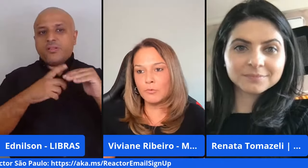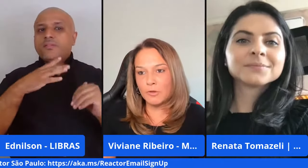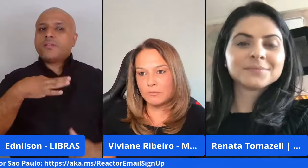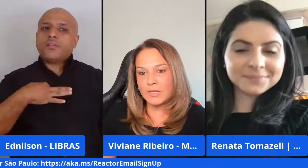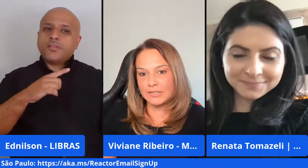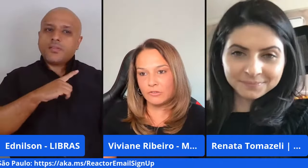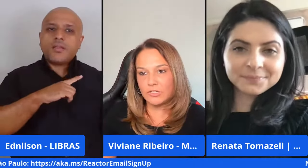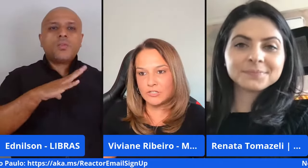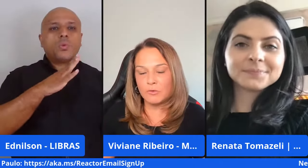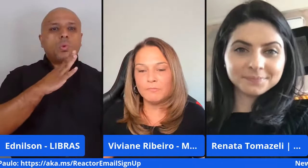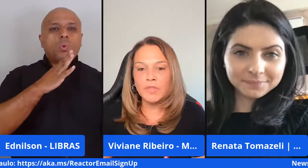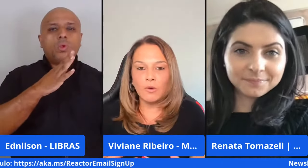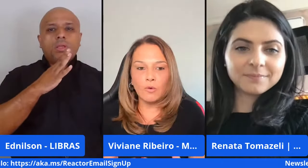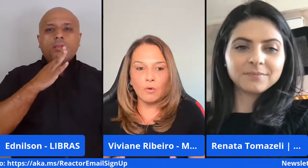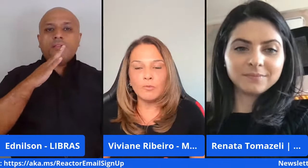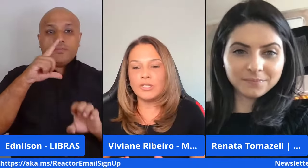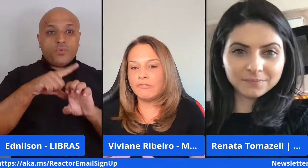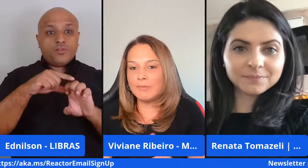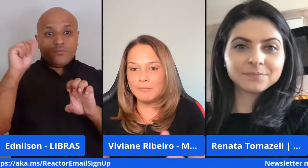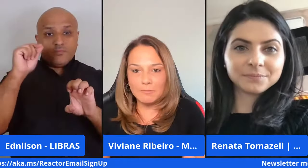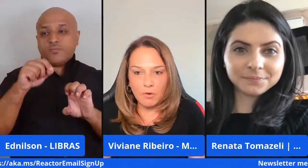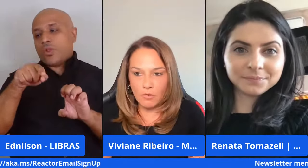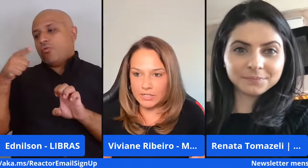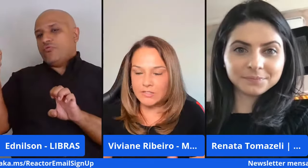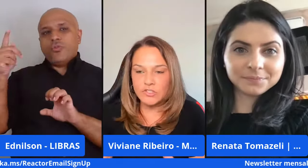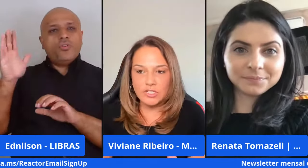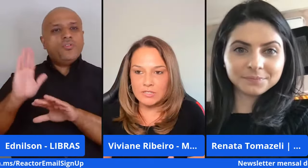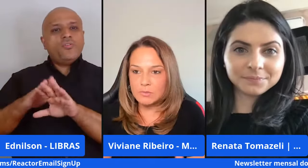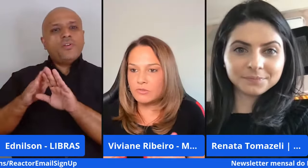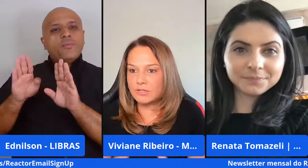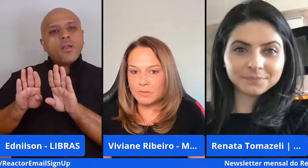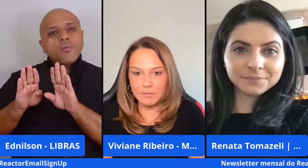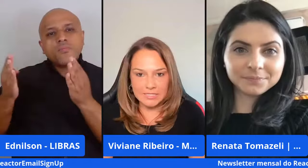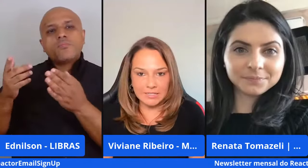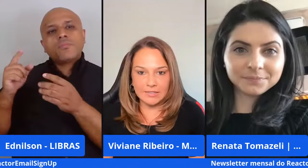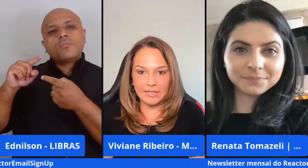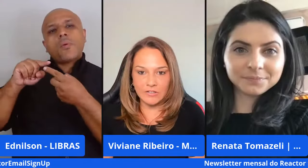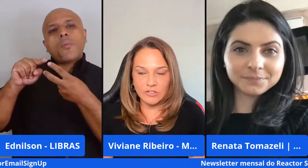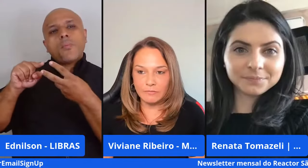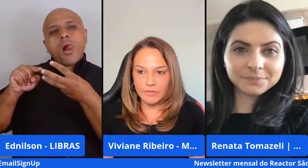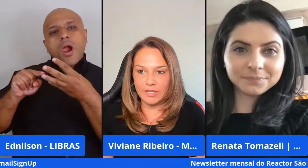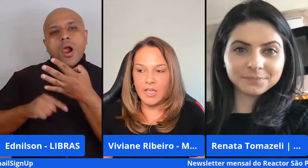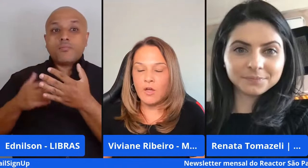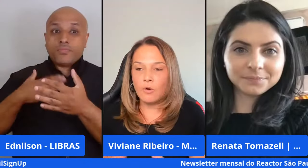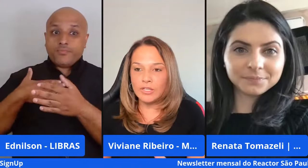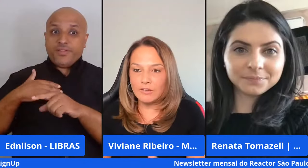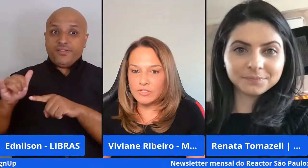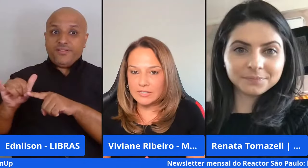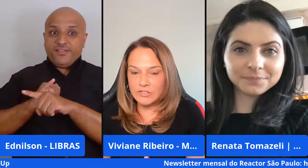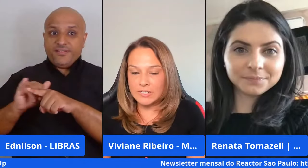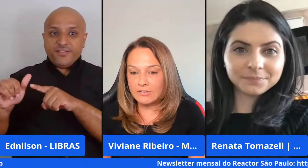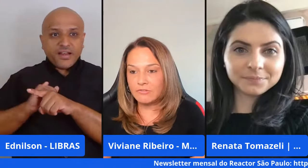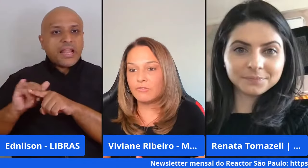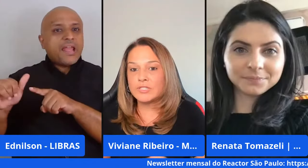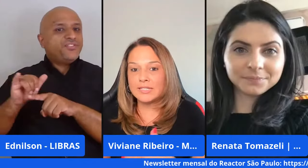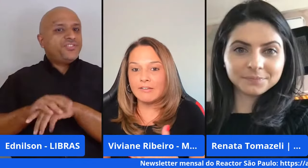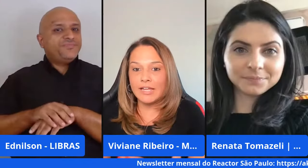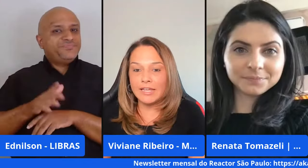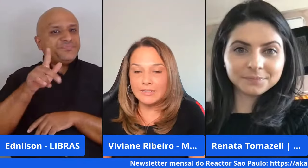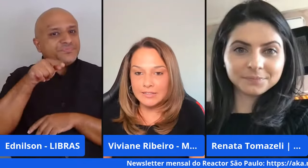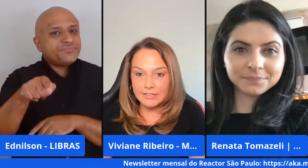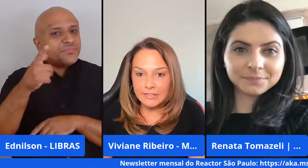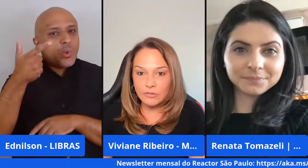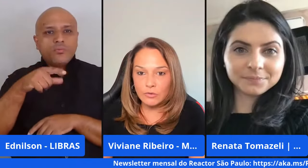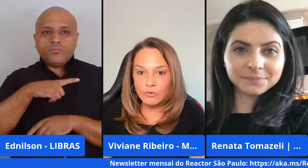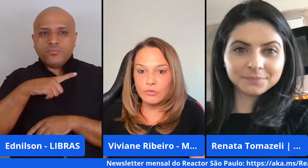para meu empreendedorismo ou porque vai me abrir portas x, y, z para a minha estratégia né ou que nem você disse ali você